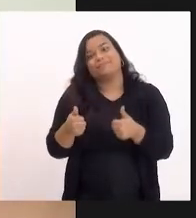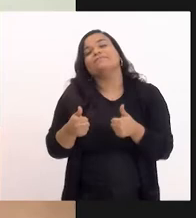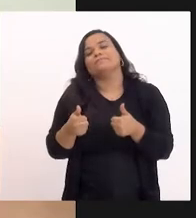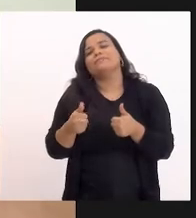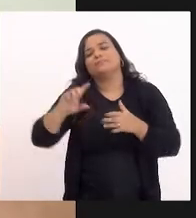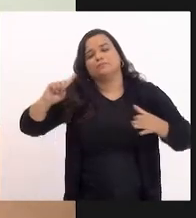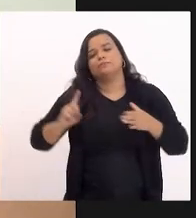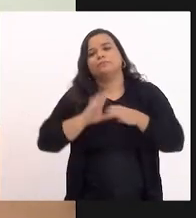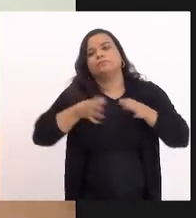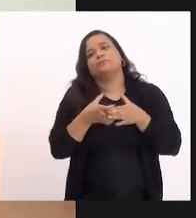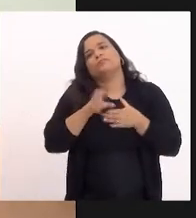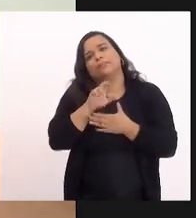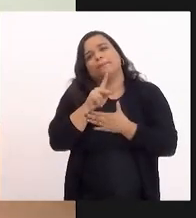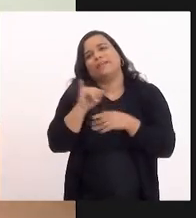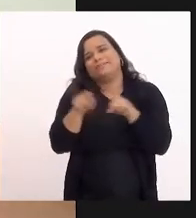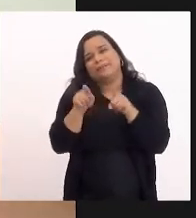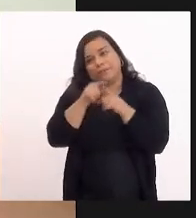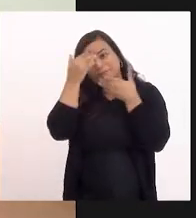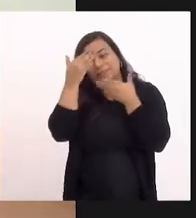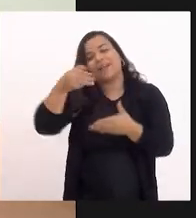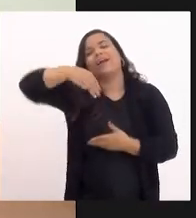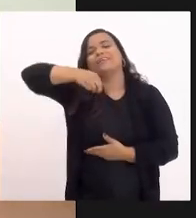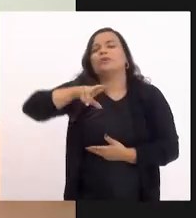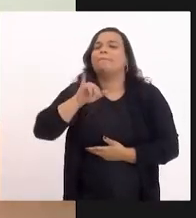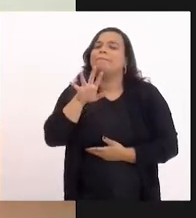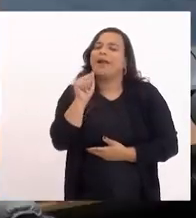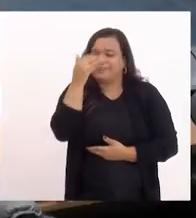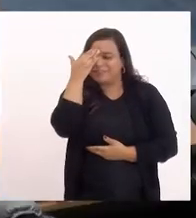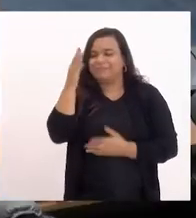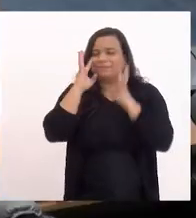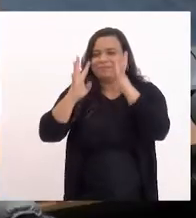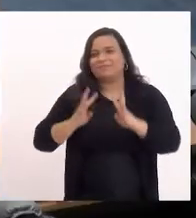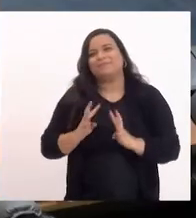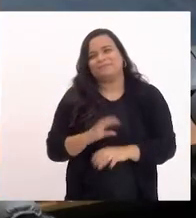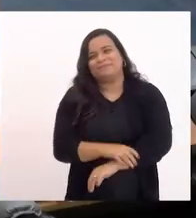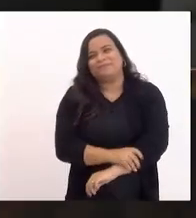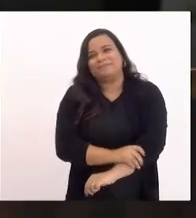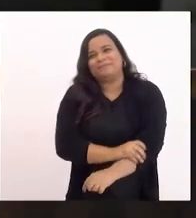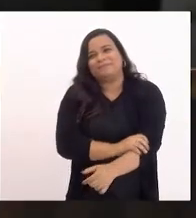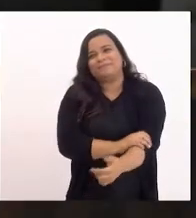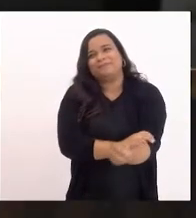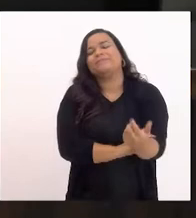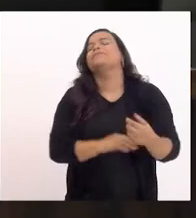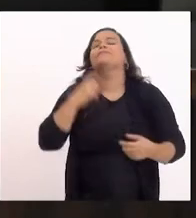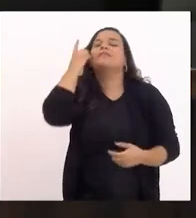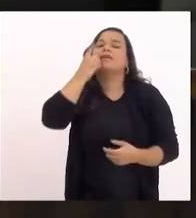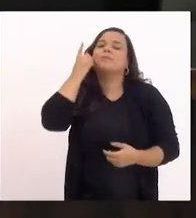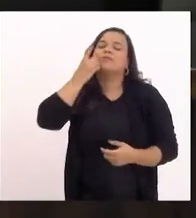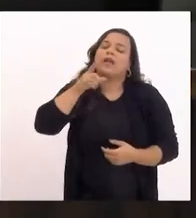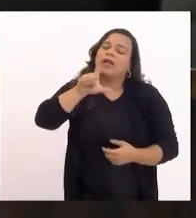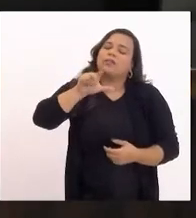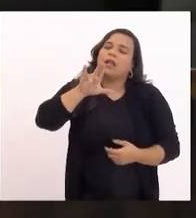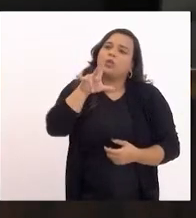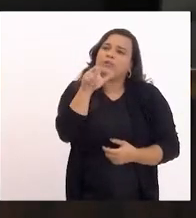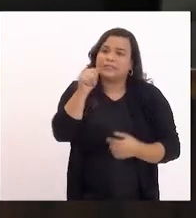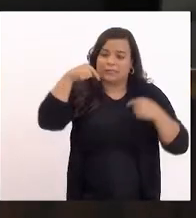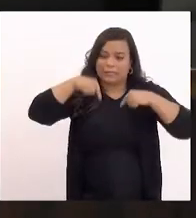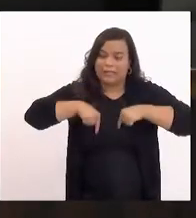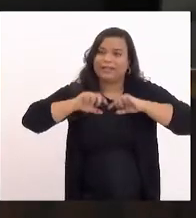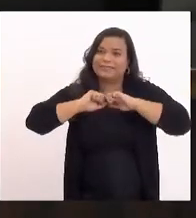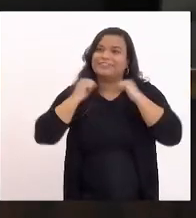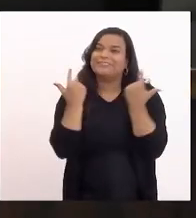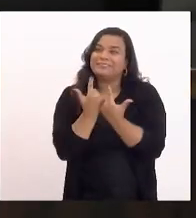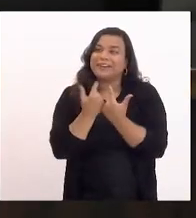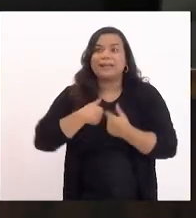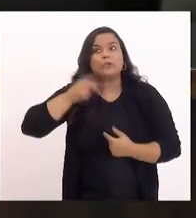membro também dessa CPI tá bom Marta muito obrigado pela atenção deputada Lucinha nessa casa eu sempre